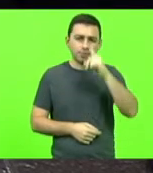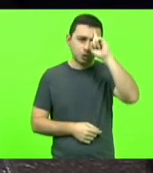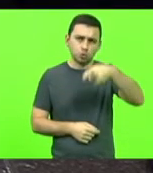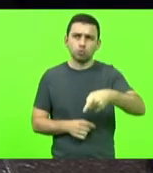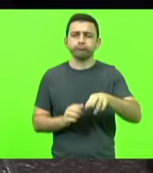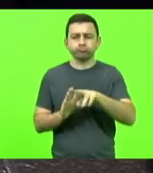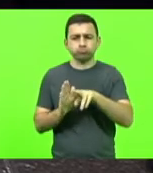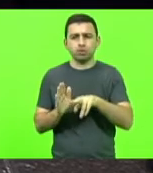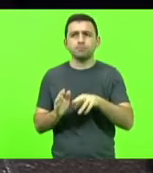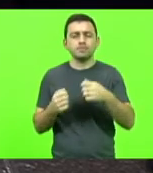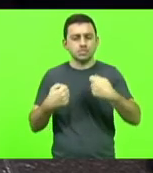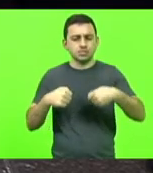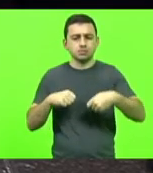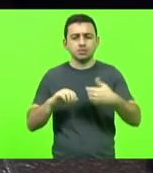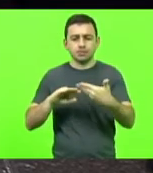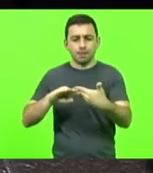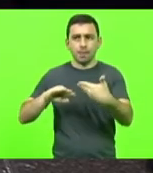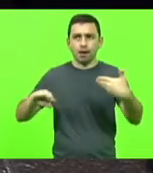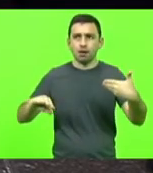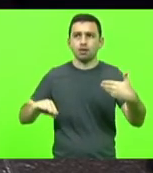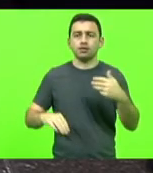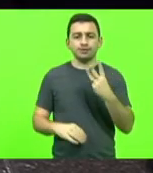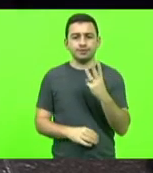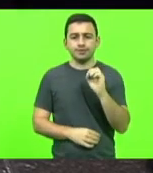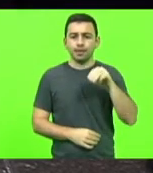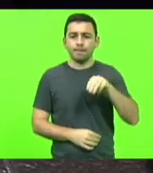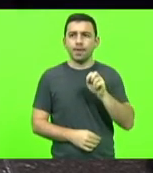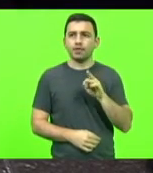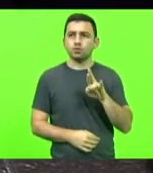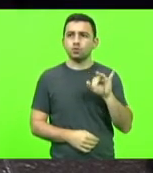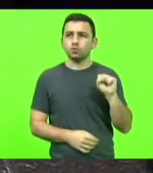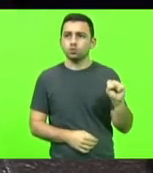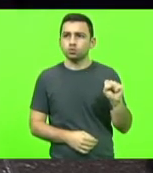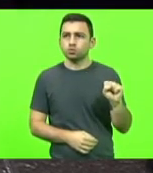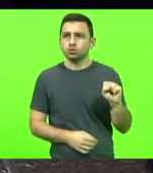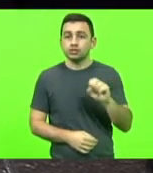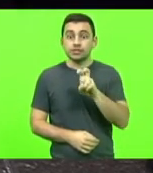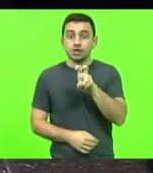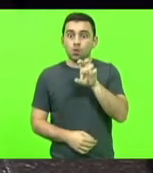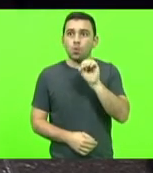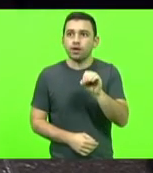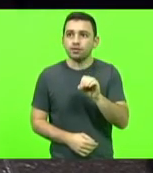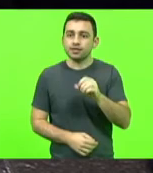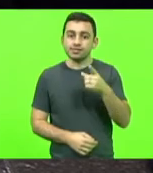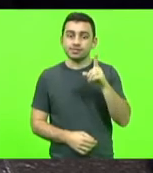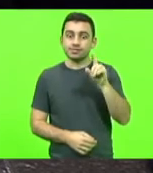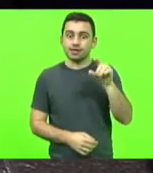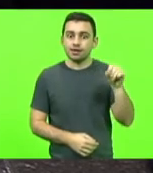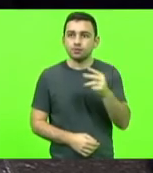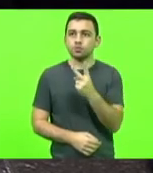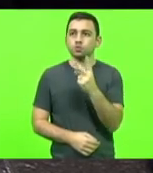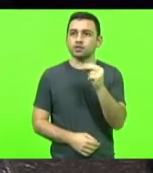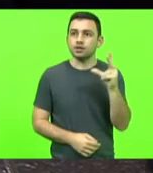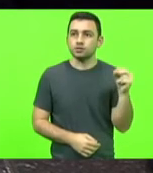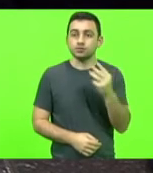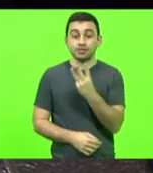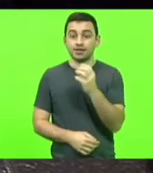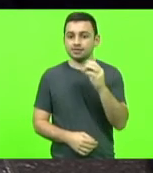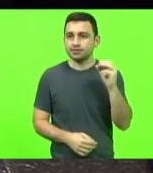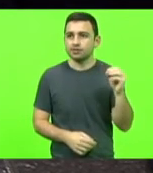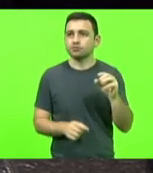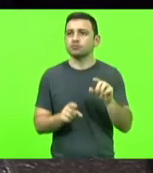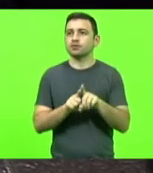recuo de 30 metros 50 metros 100 metros 200 metros e 300 metros